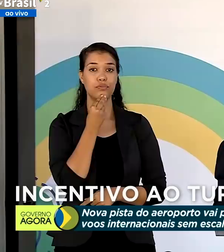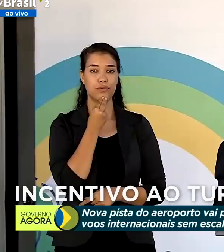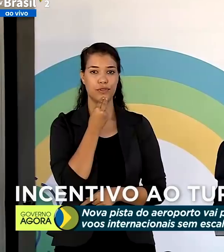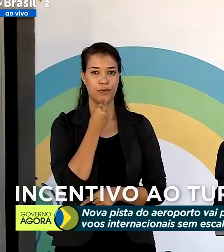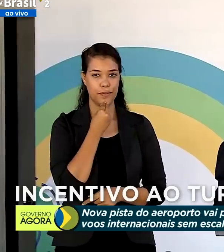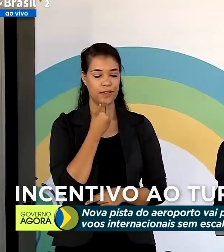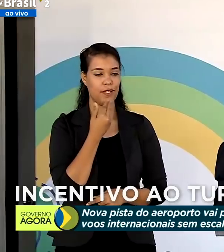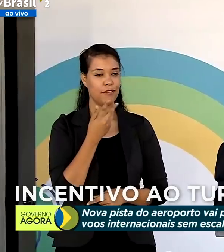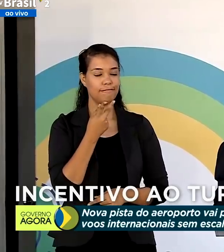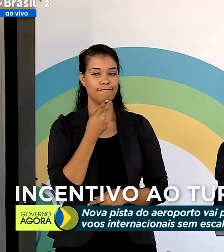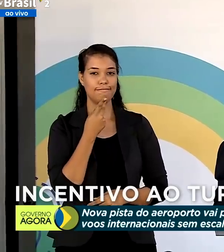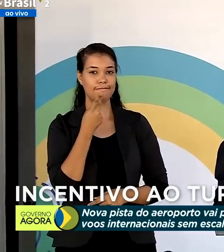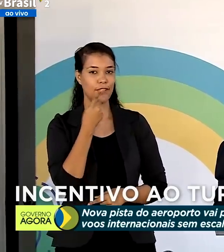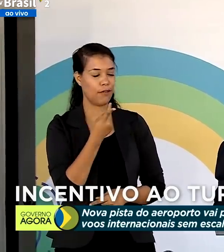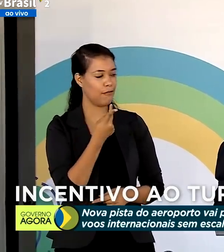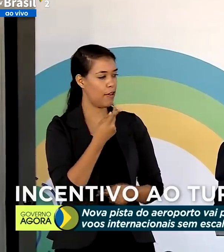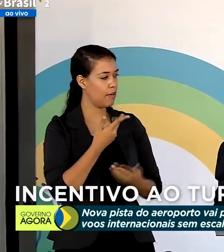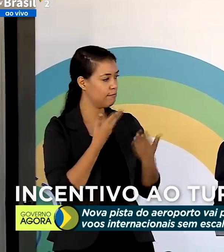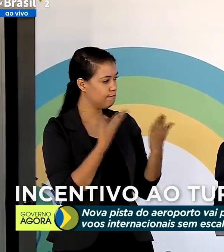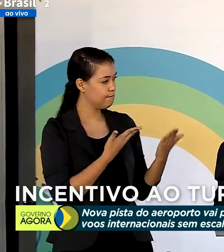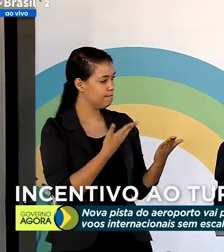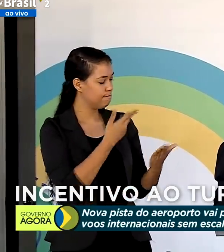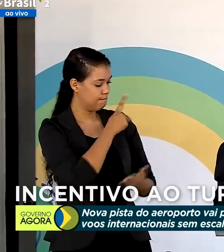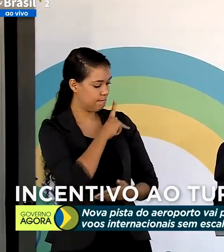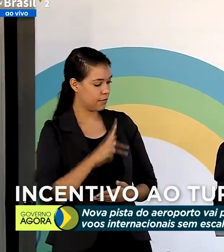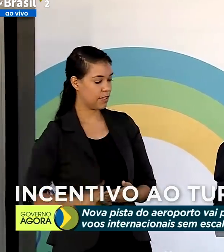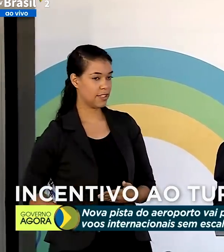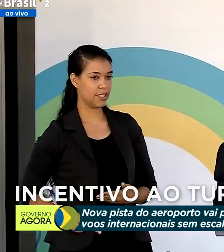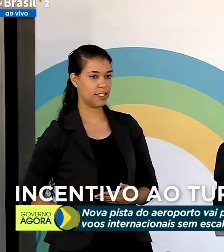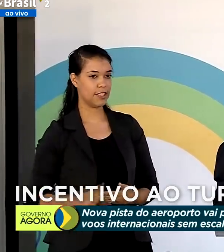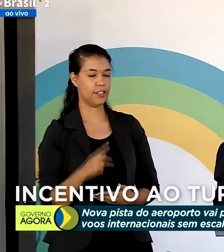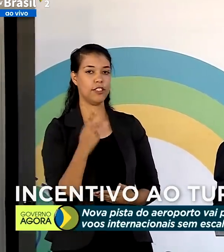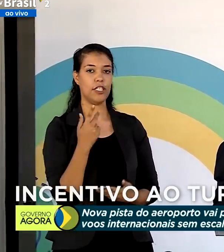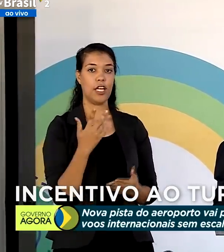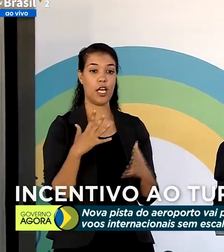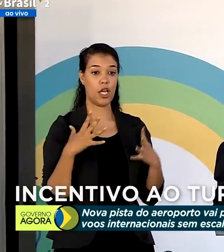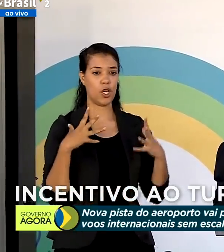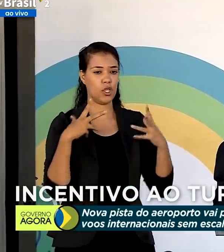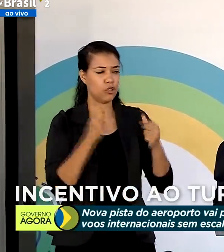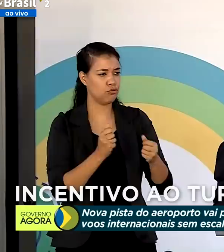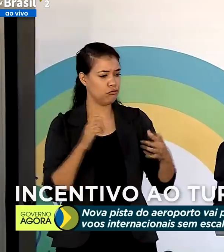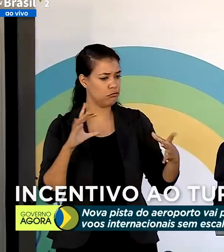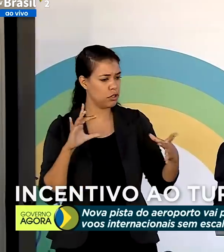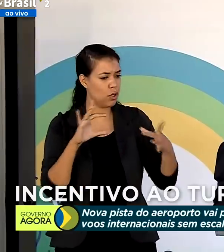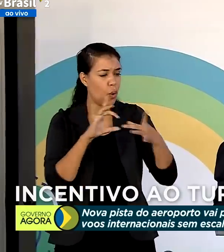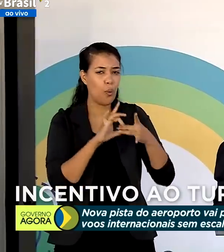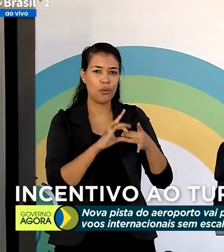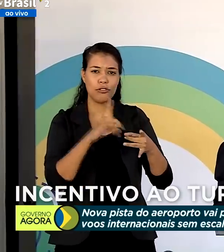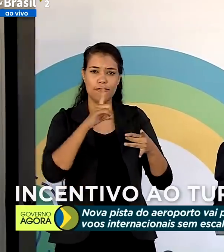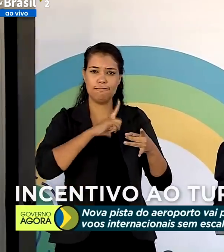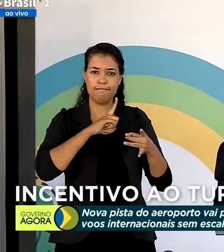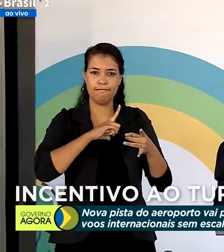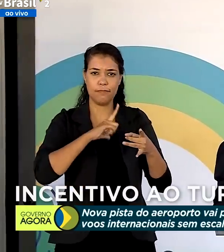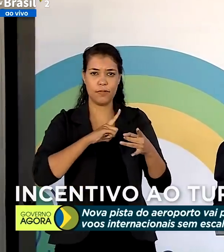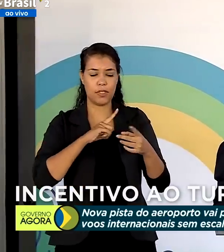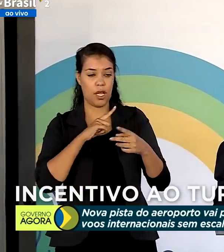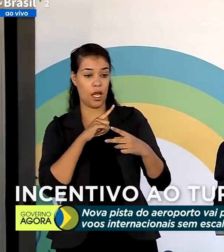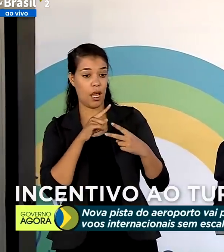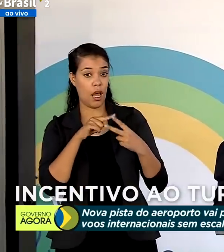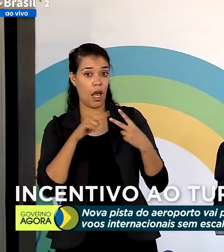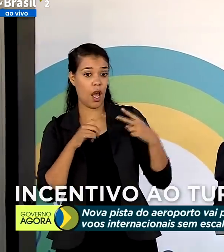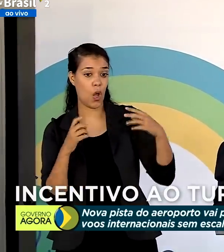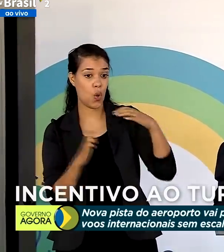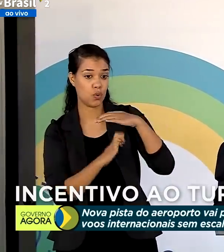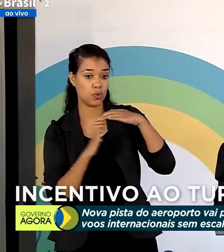para dizer para o senhor presidente que essa sinergia entre não apenas as duas empresas, mas